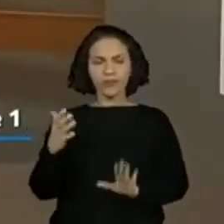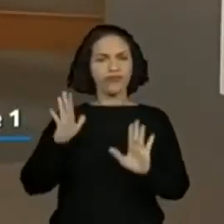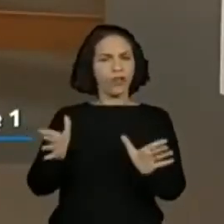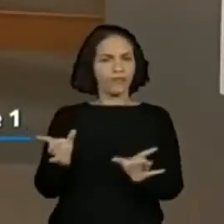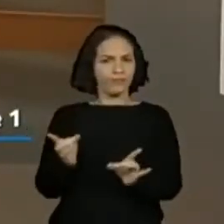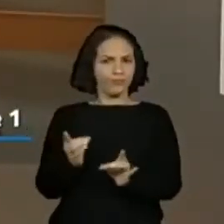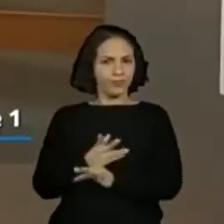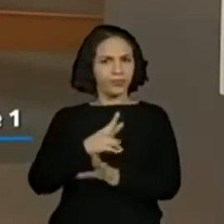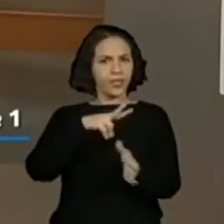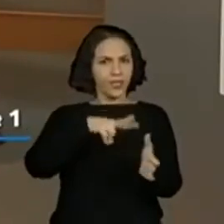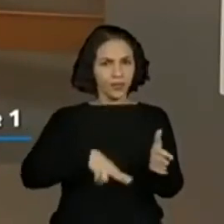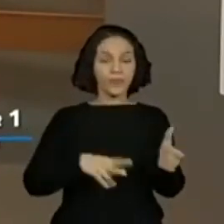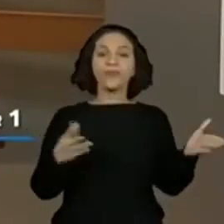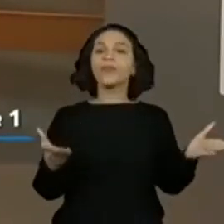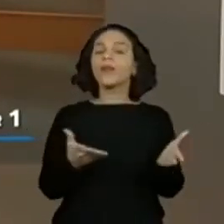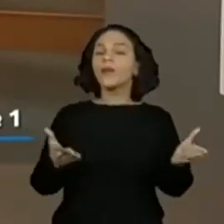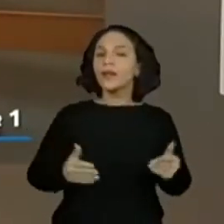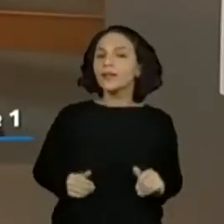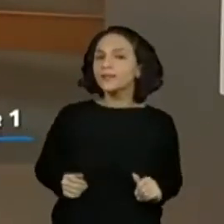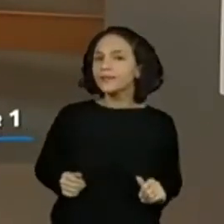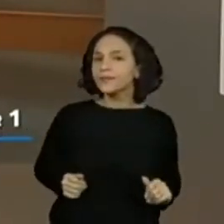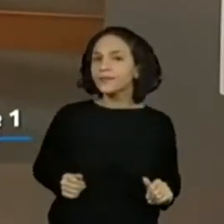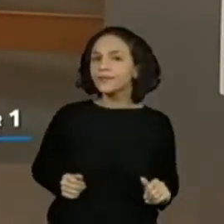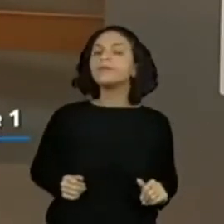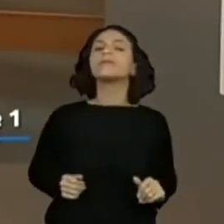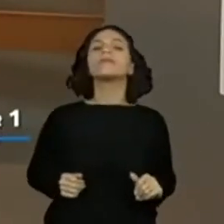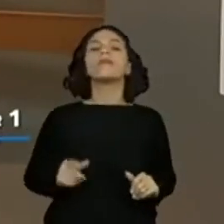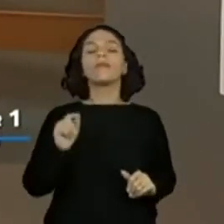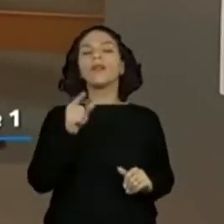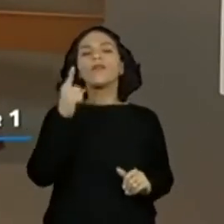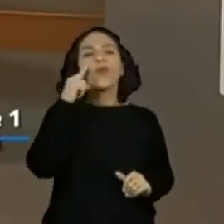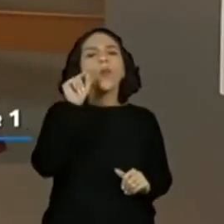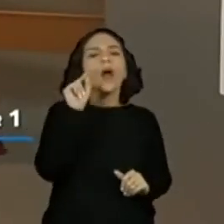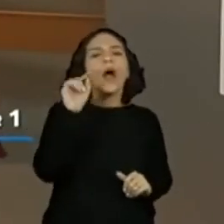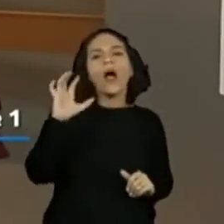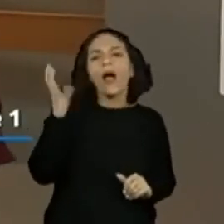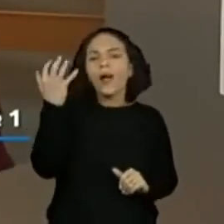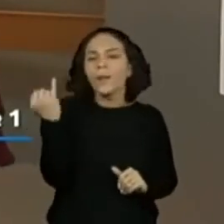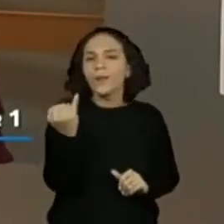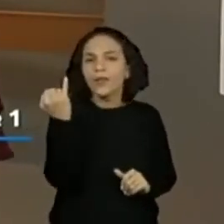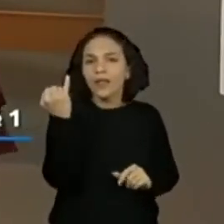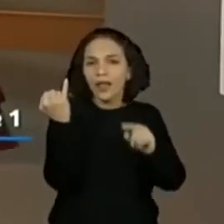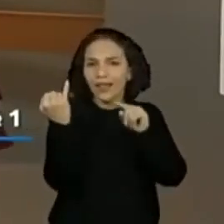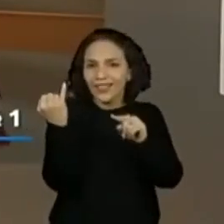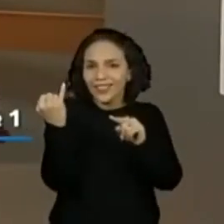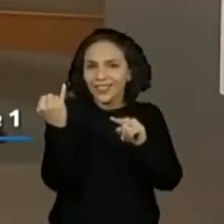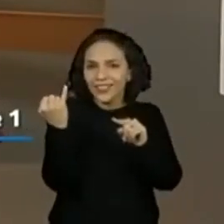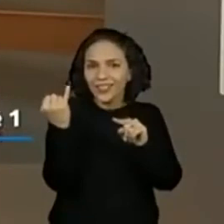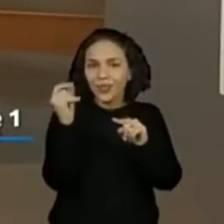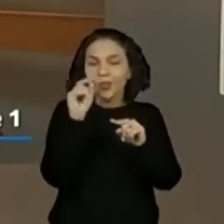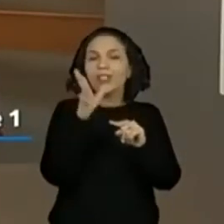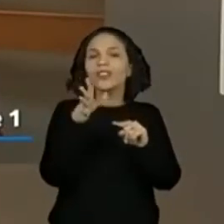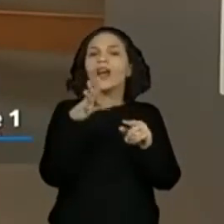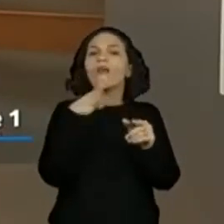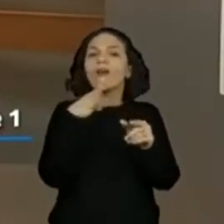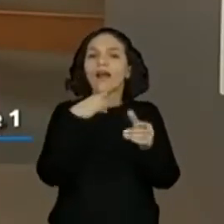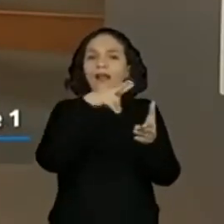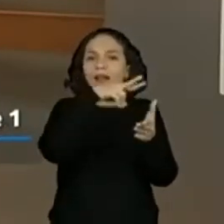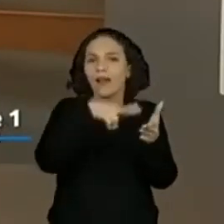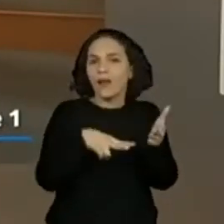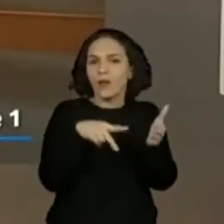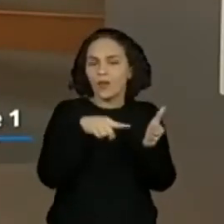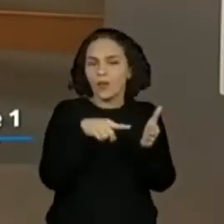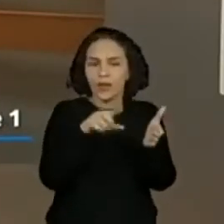Próxima etapa dessa produção. Resgatar os acontecimentos da parte que a gente já conhece. É